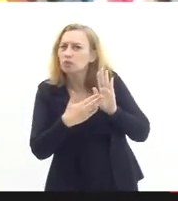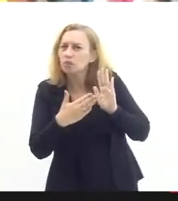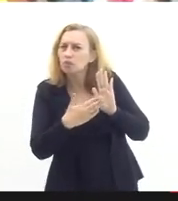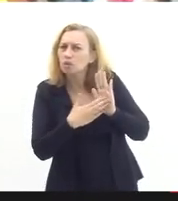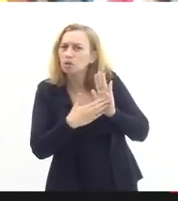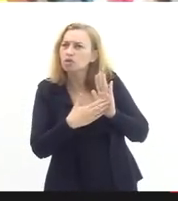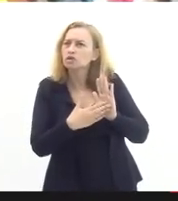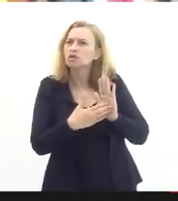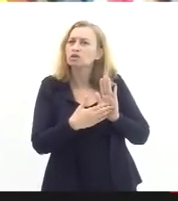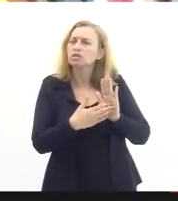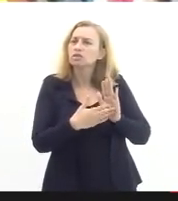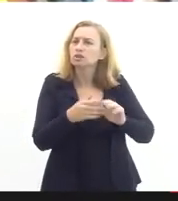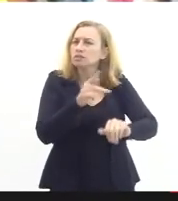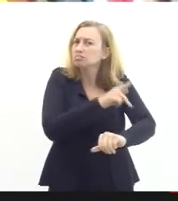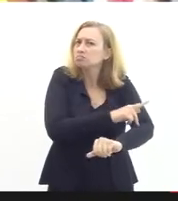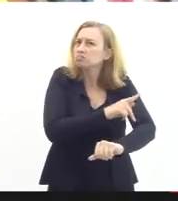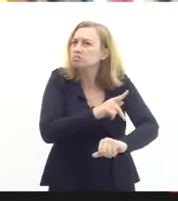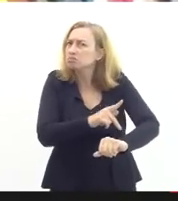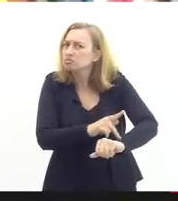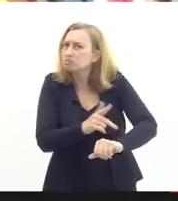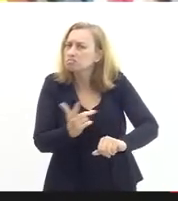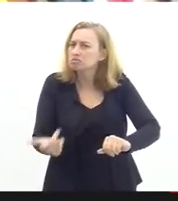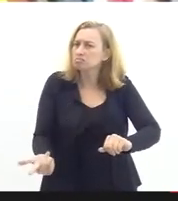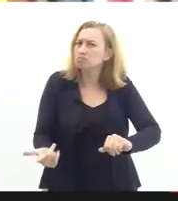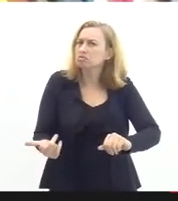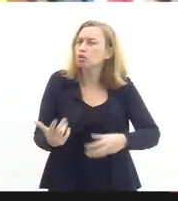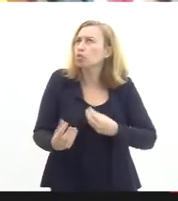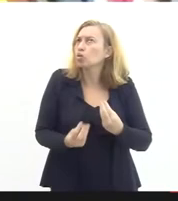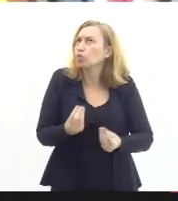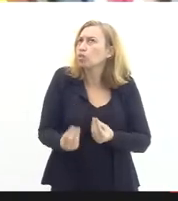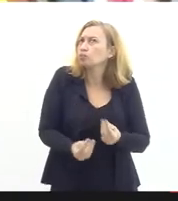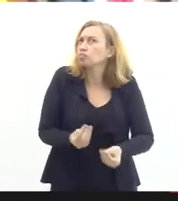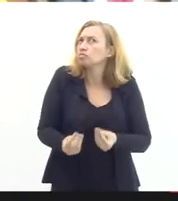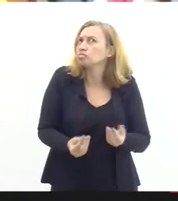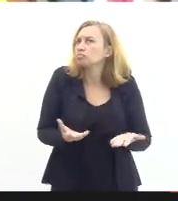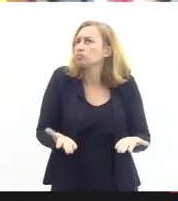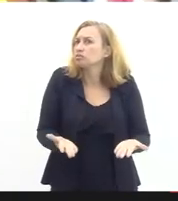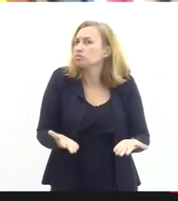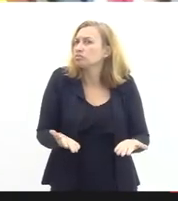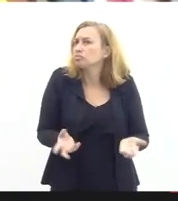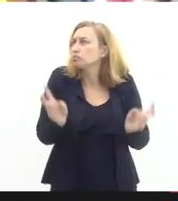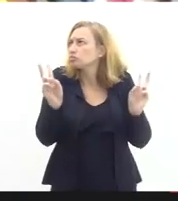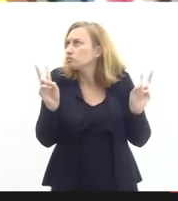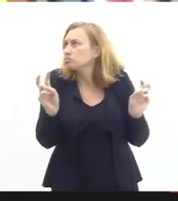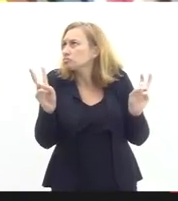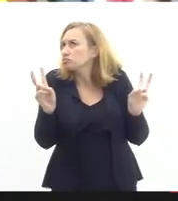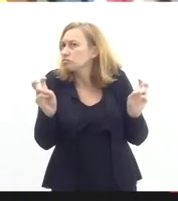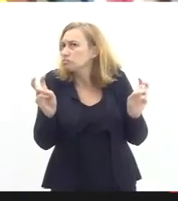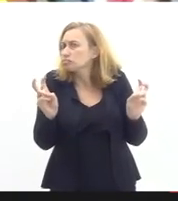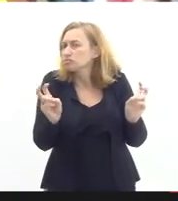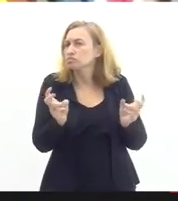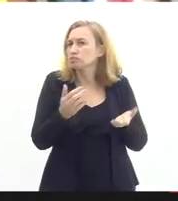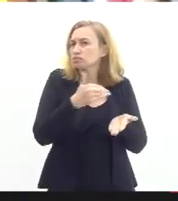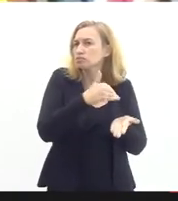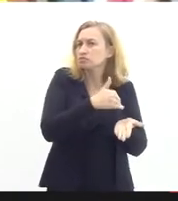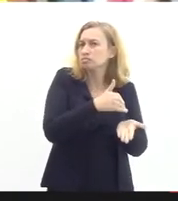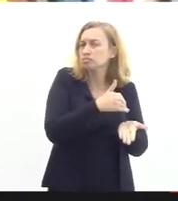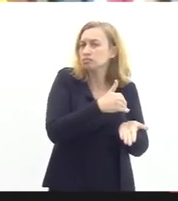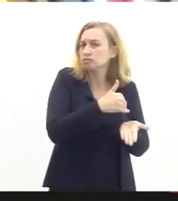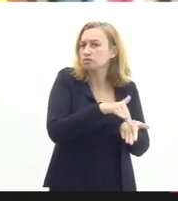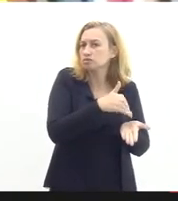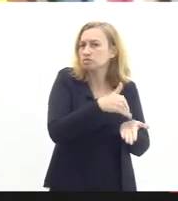pedagógicas como a questão da SEDUC do novo